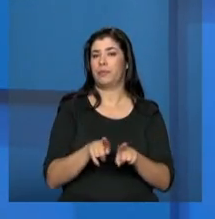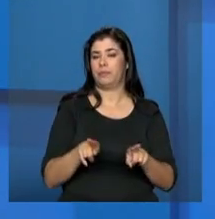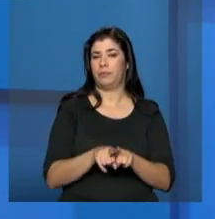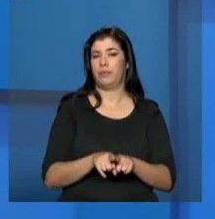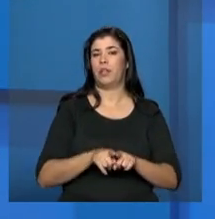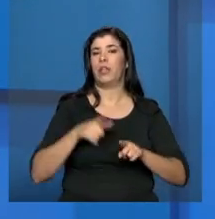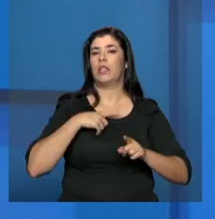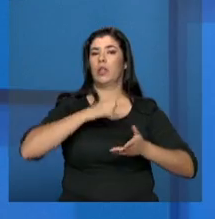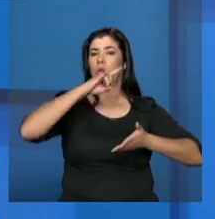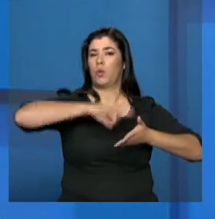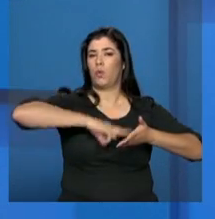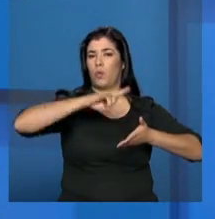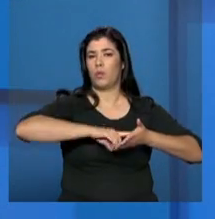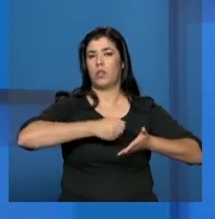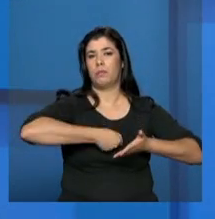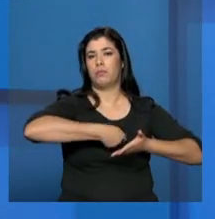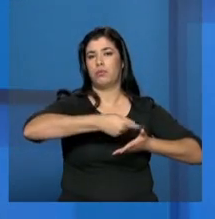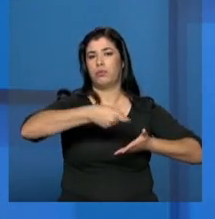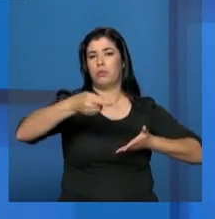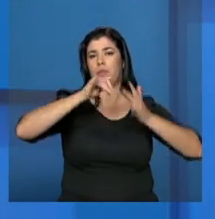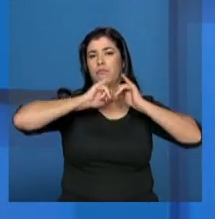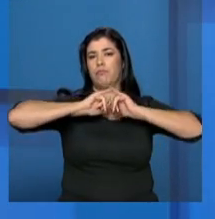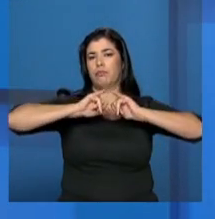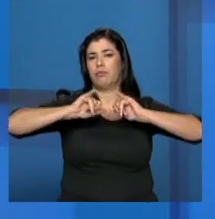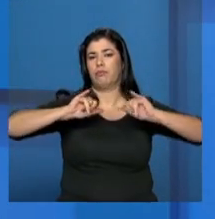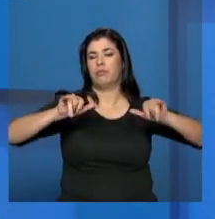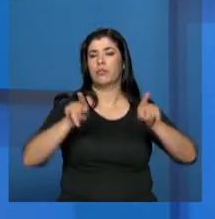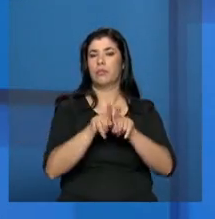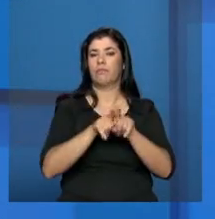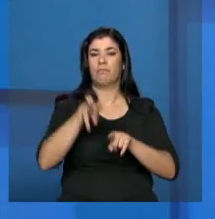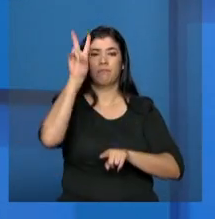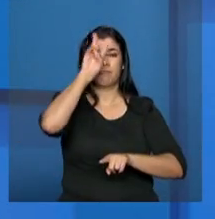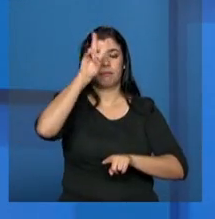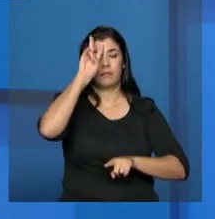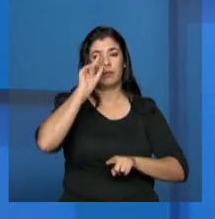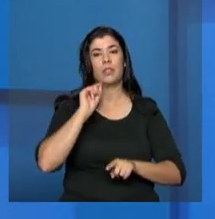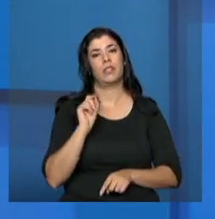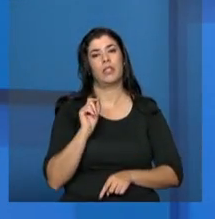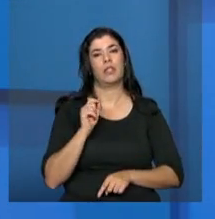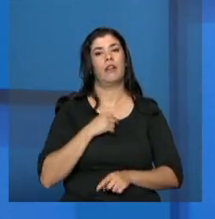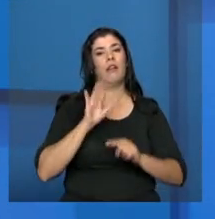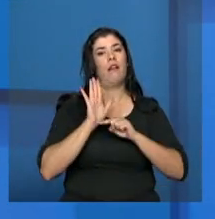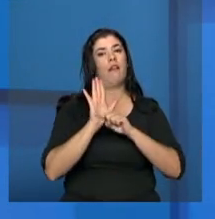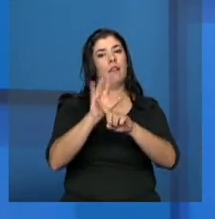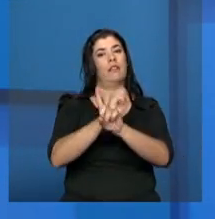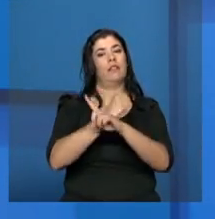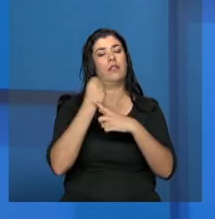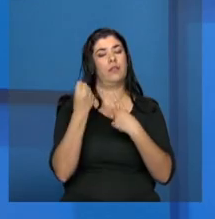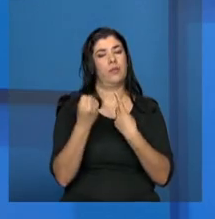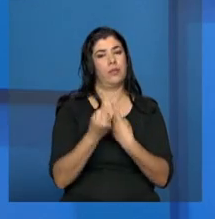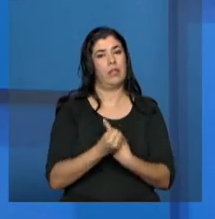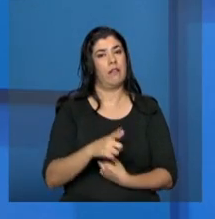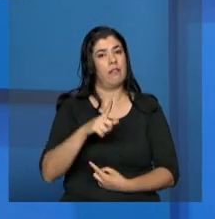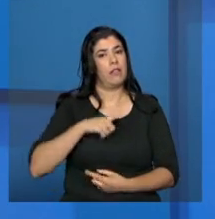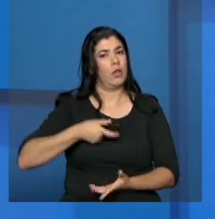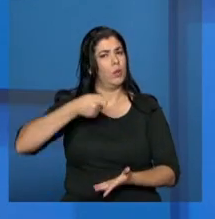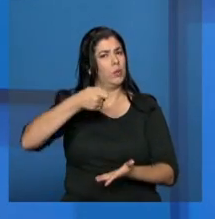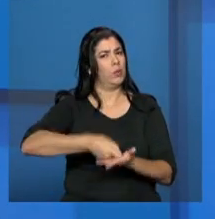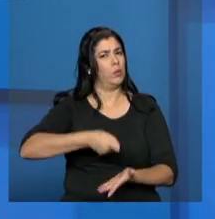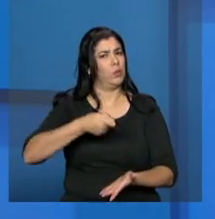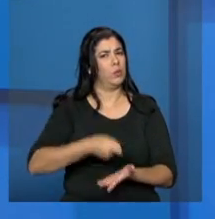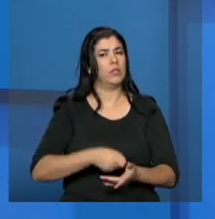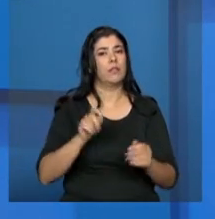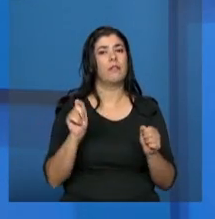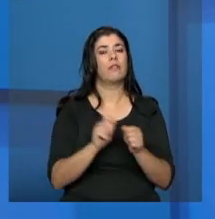já colocamos à disposição de vocês. Gostaríamos de reforçar também que a assistência social tem o dever de fazer